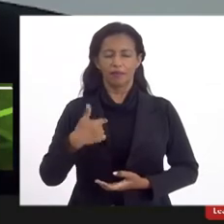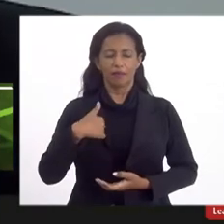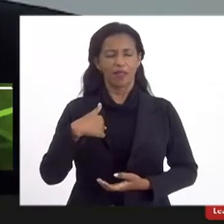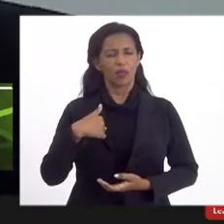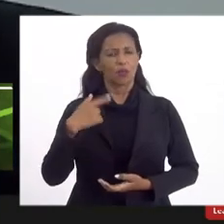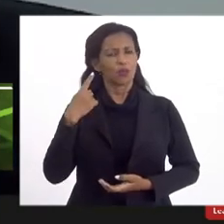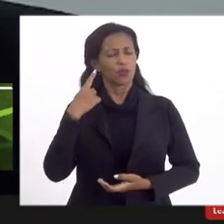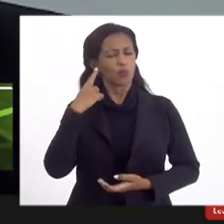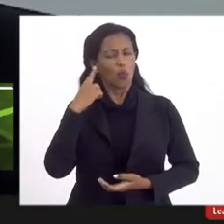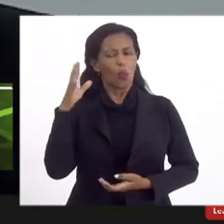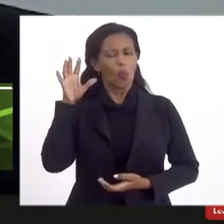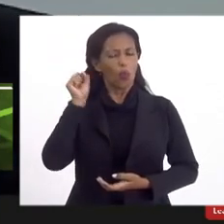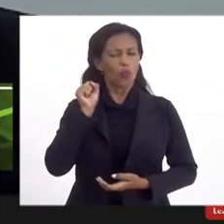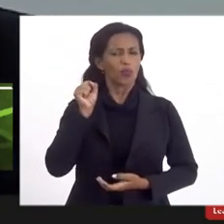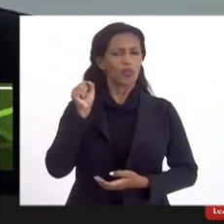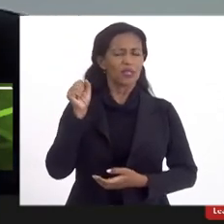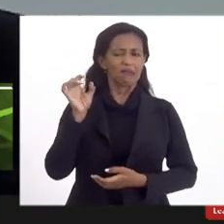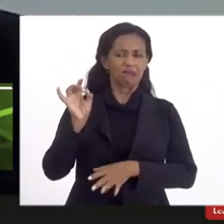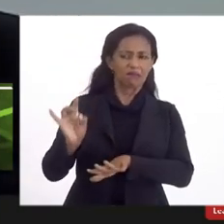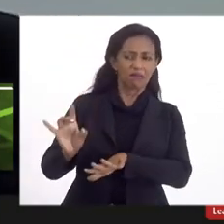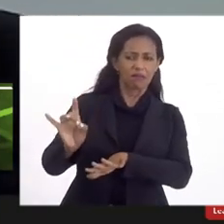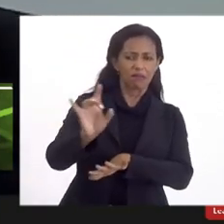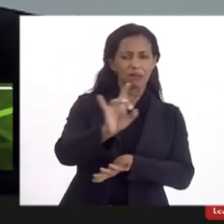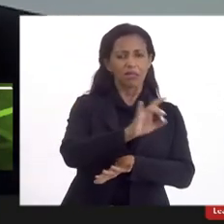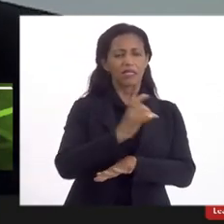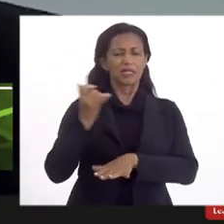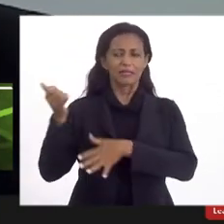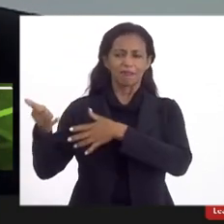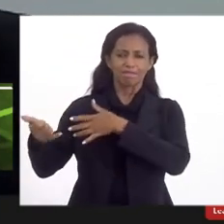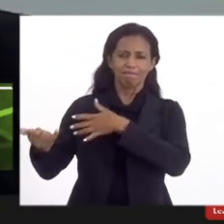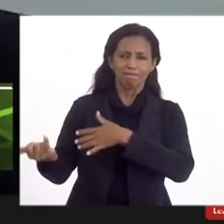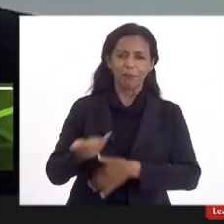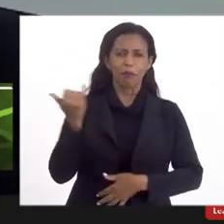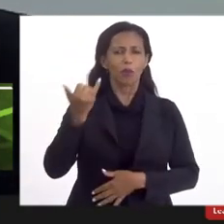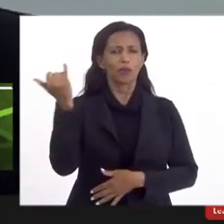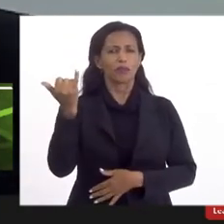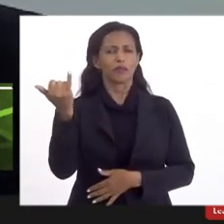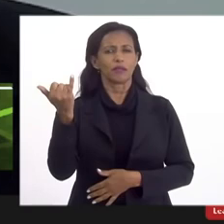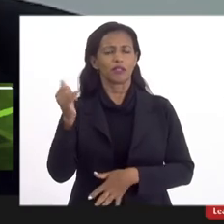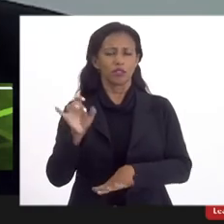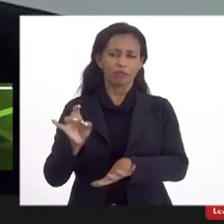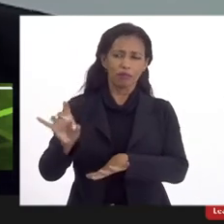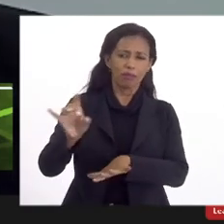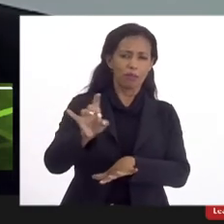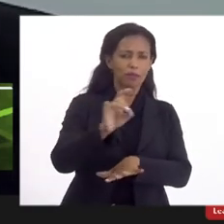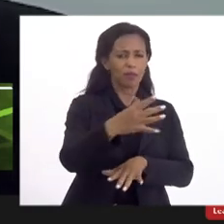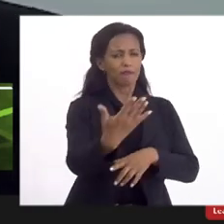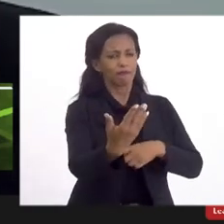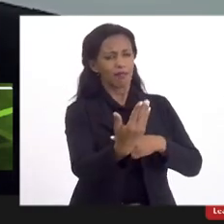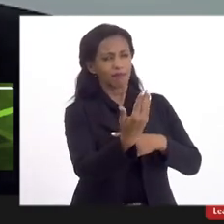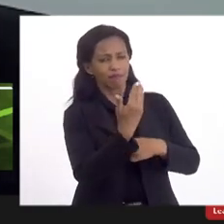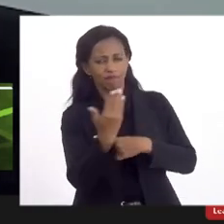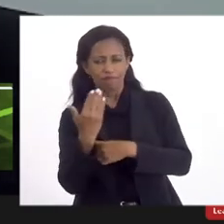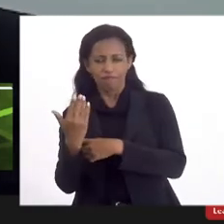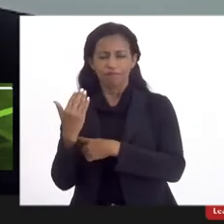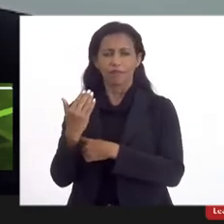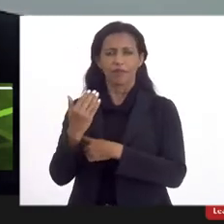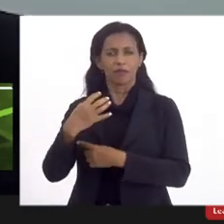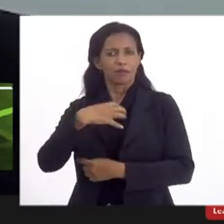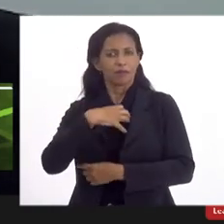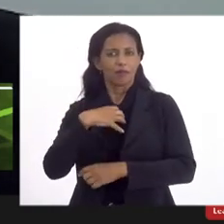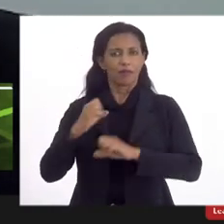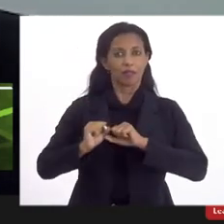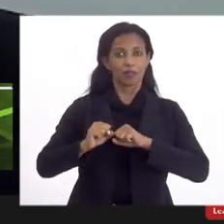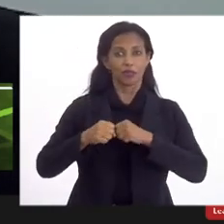falas que foram muito importantes que vão nos balizando nos orientando dando um sentido mais forte